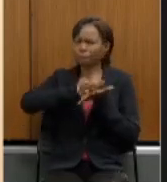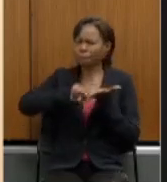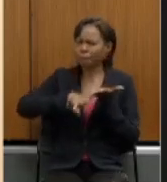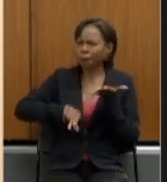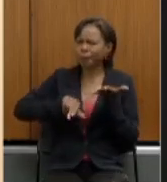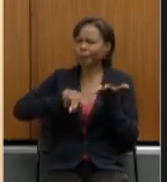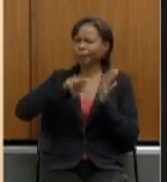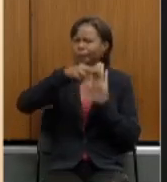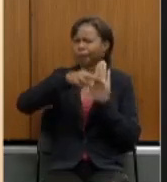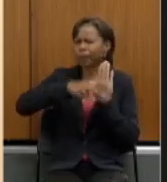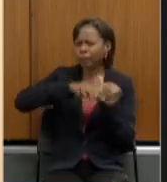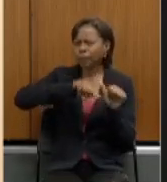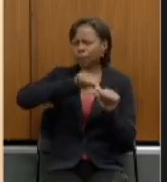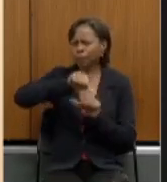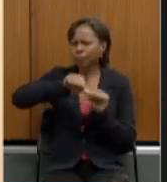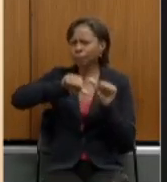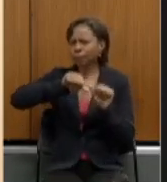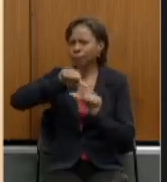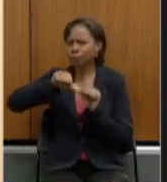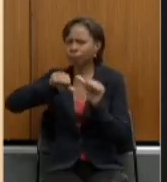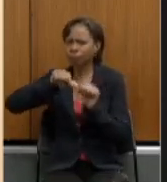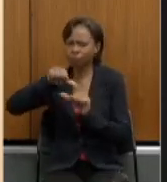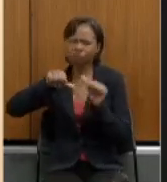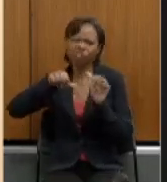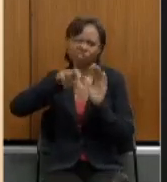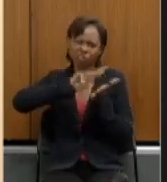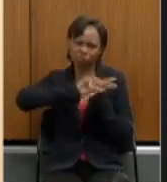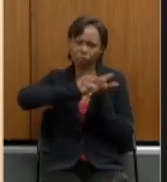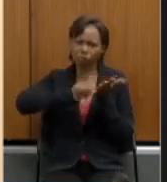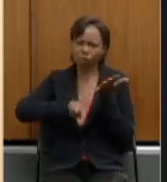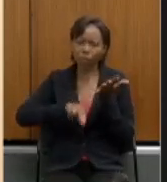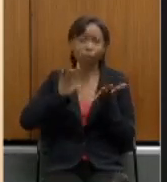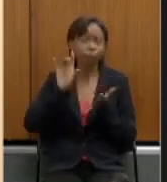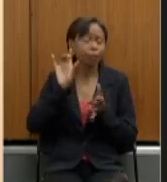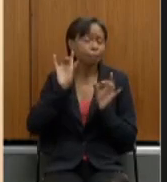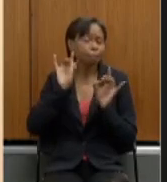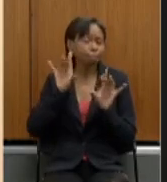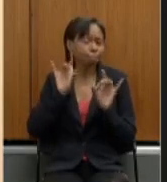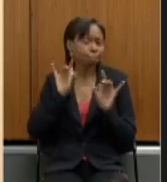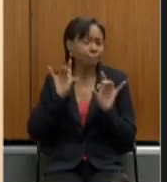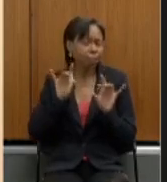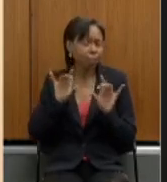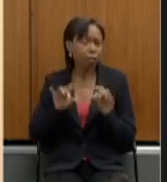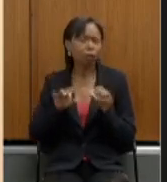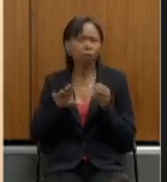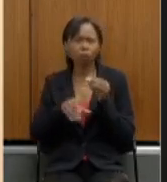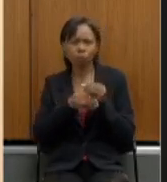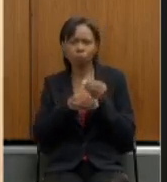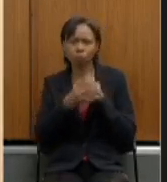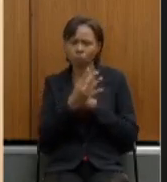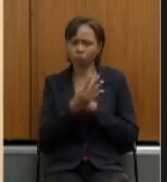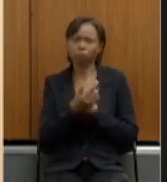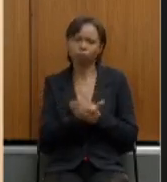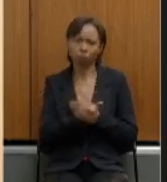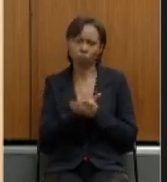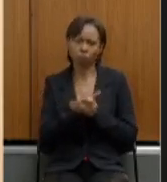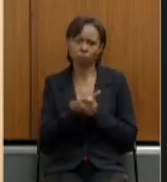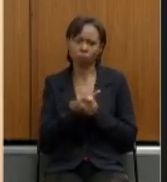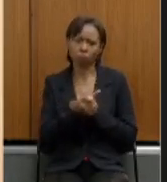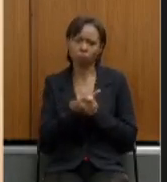tanto mas em especial na emenda 47 nós